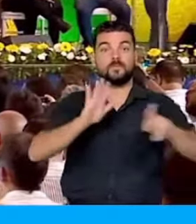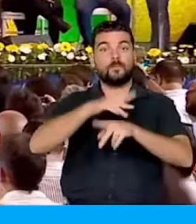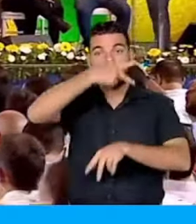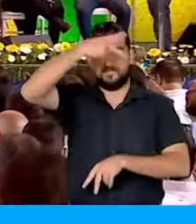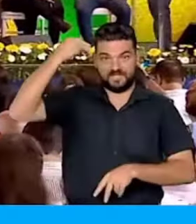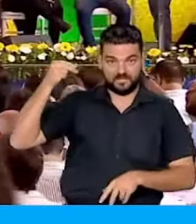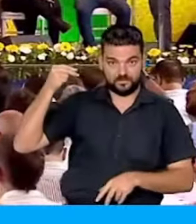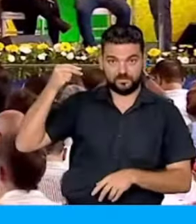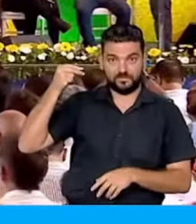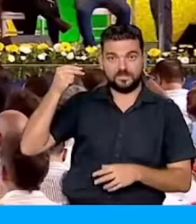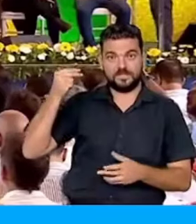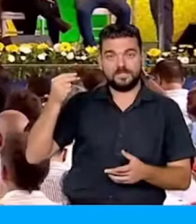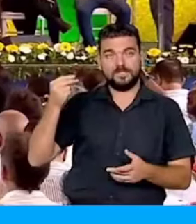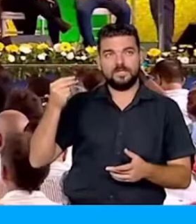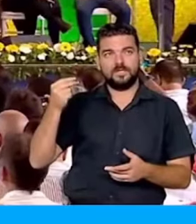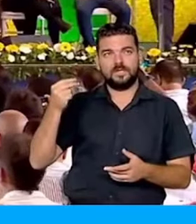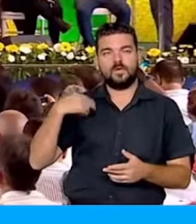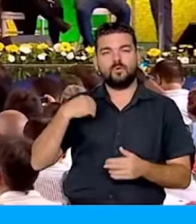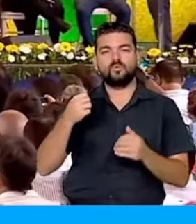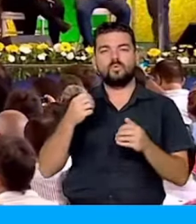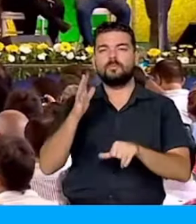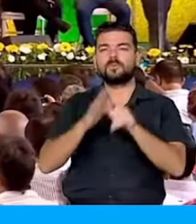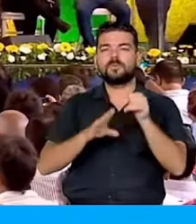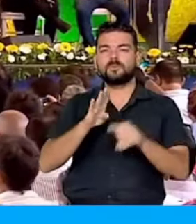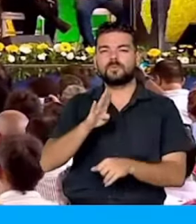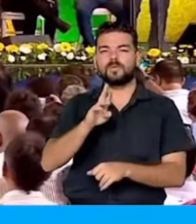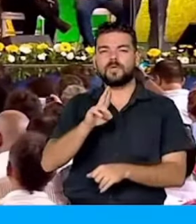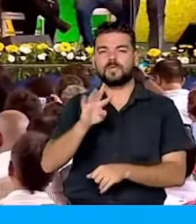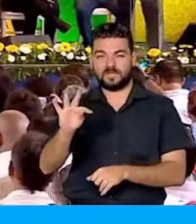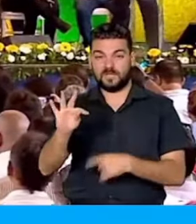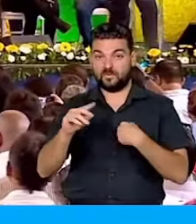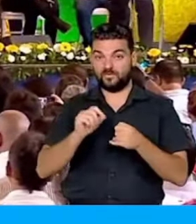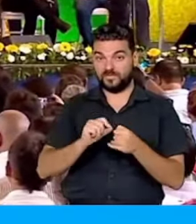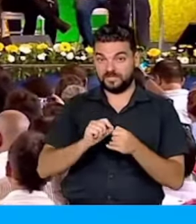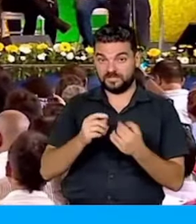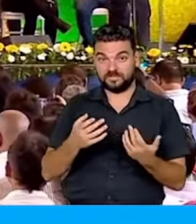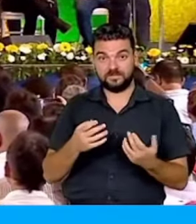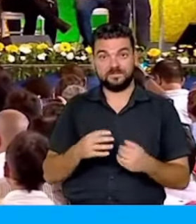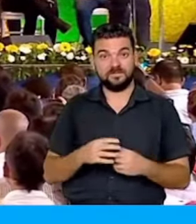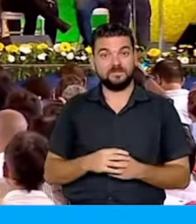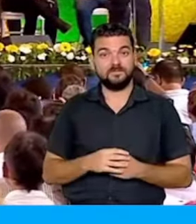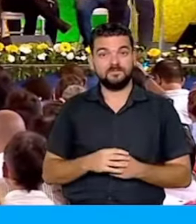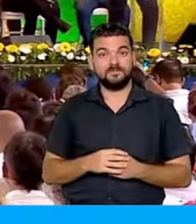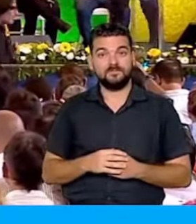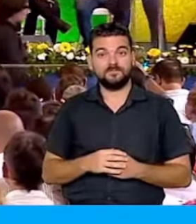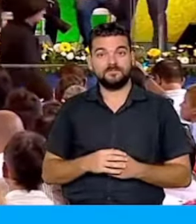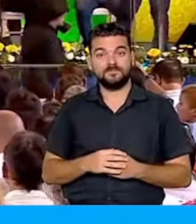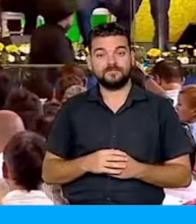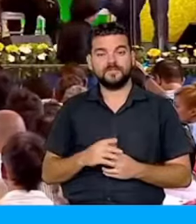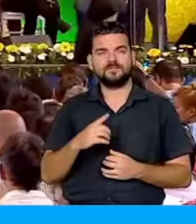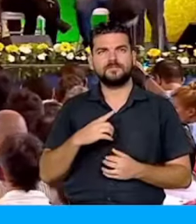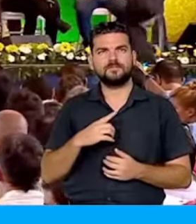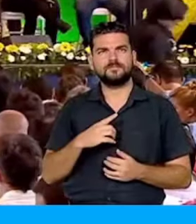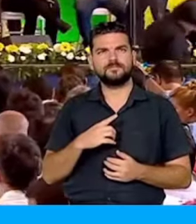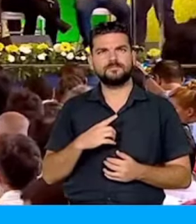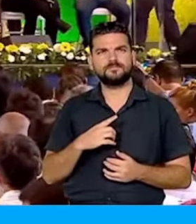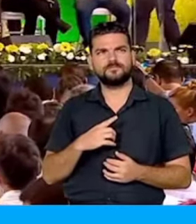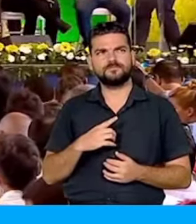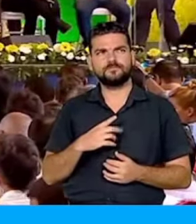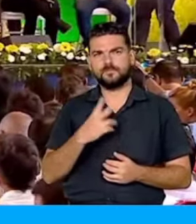prefeito, com o primeiro BRT que nós fizemos, a Transoeste, e tinha um,